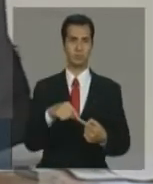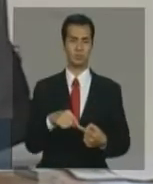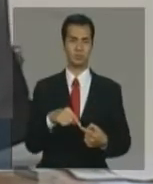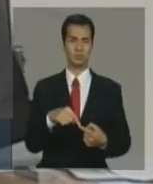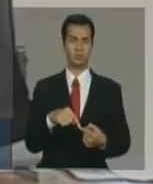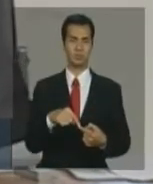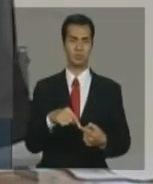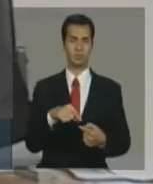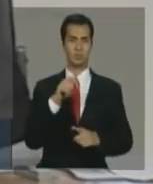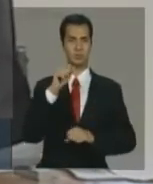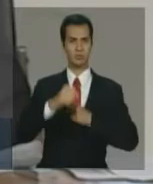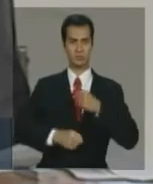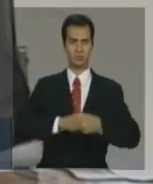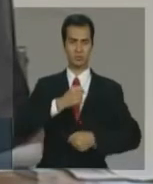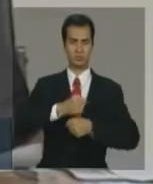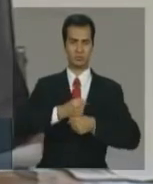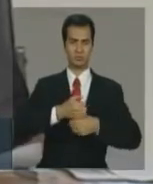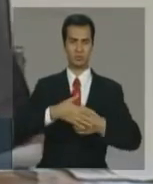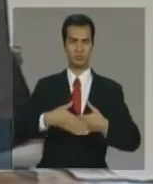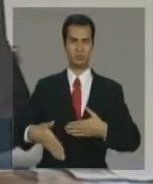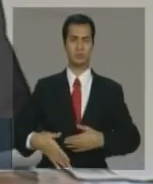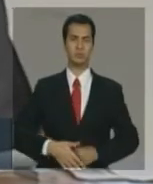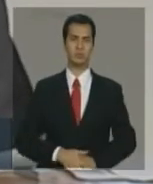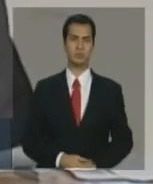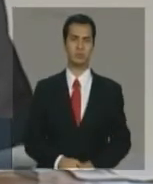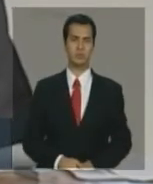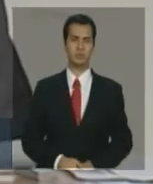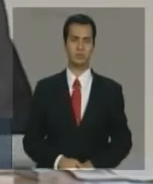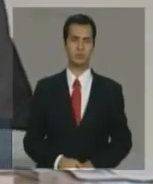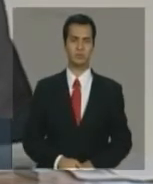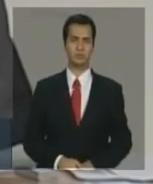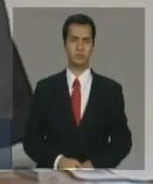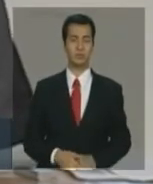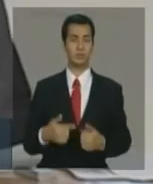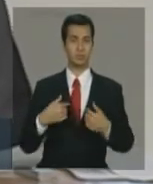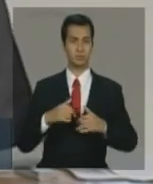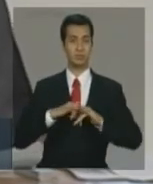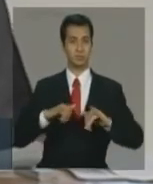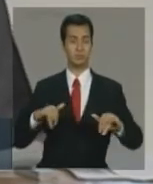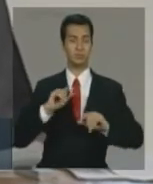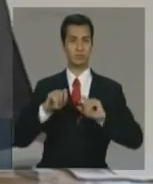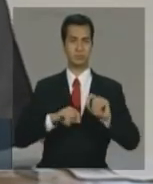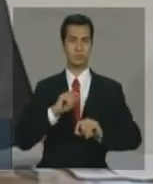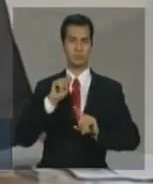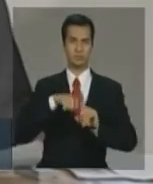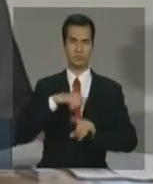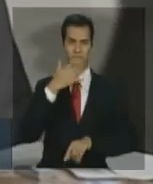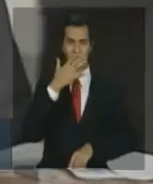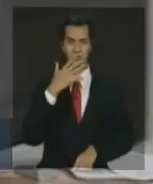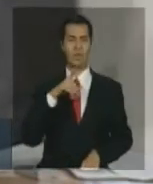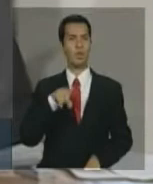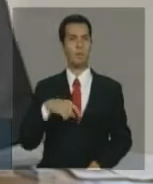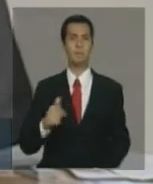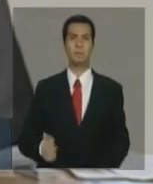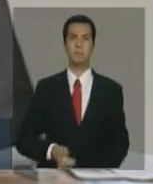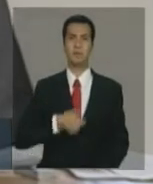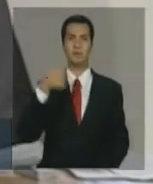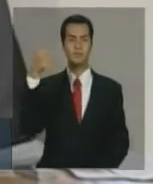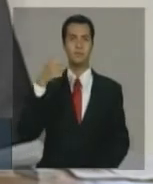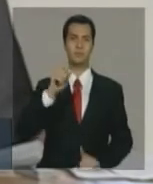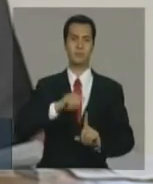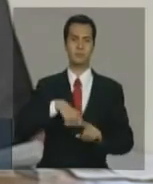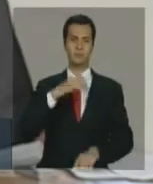neste ano. Como eu disse, para fevereiro é o melhor, mês de fevereiro,